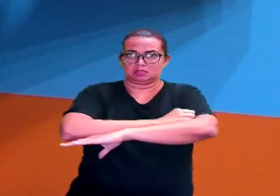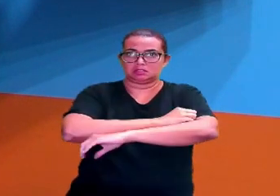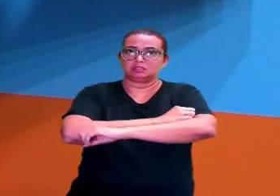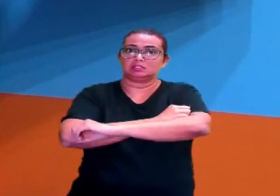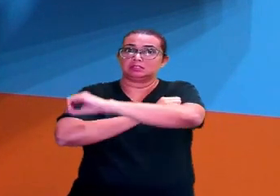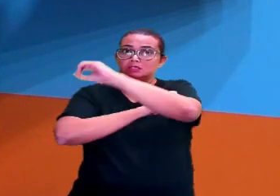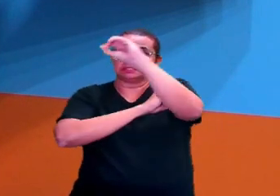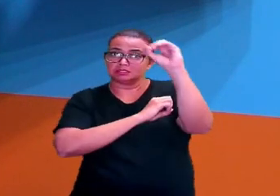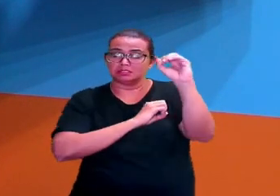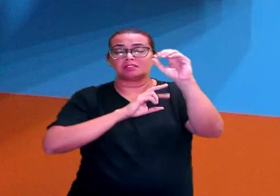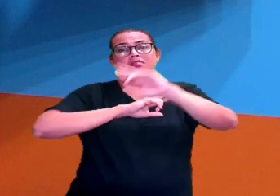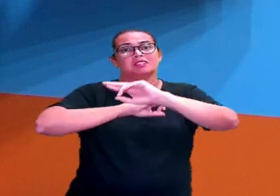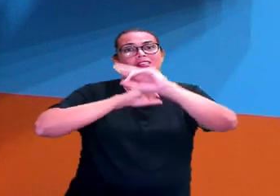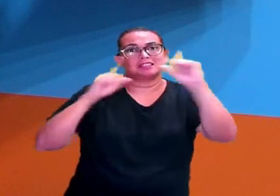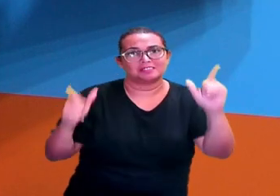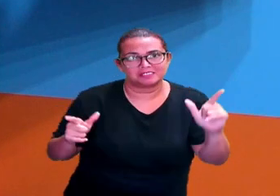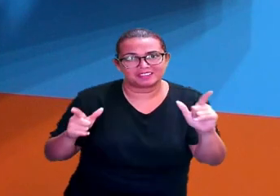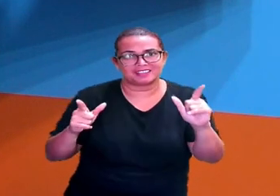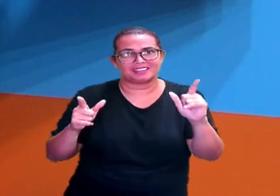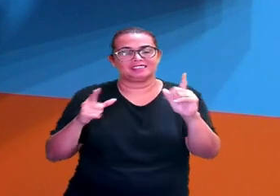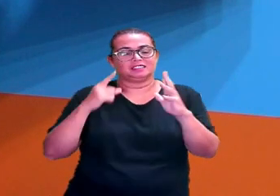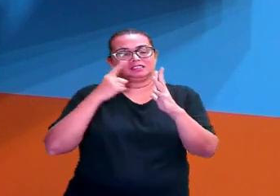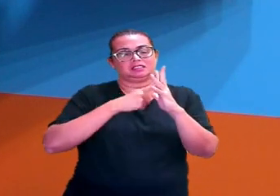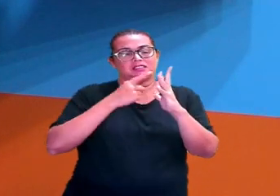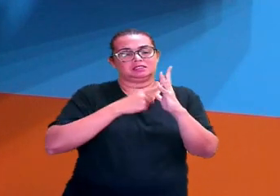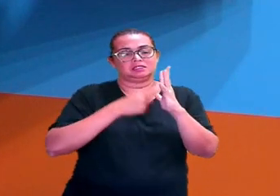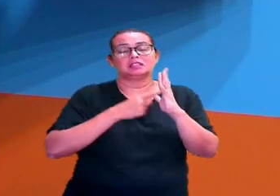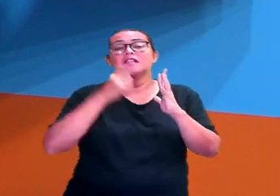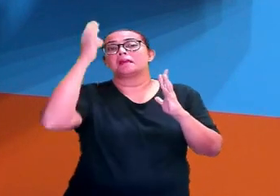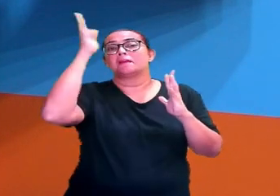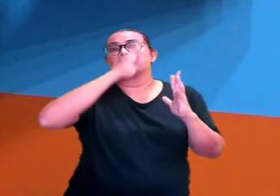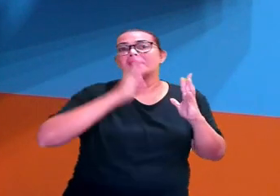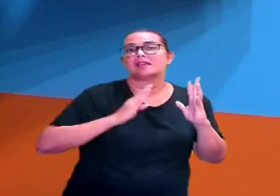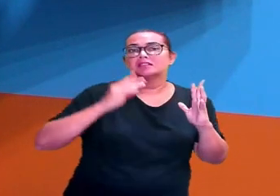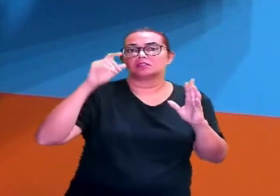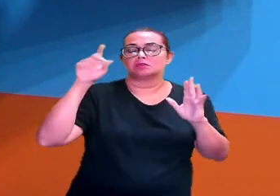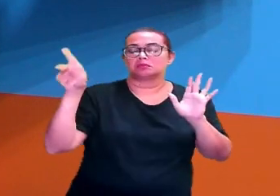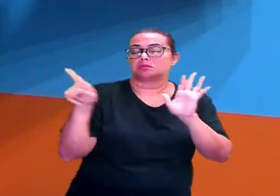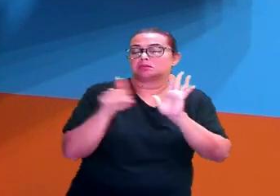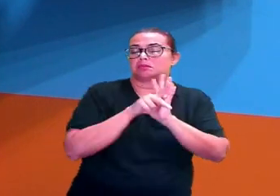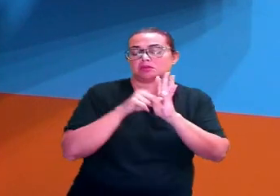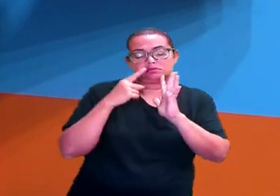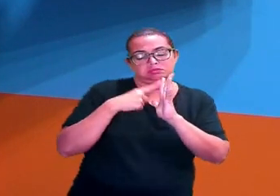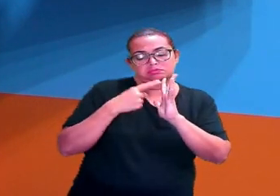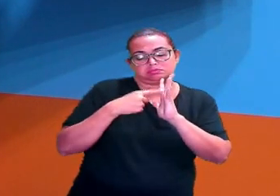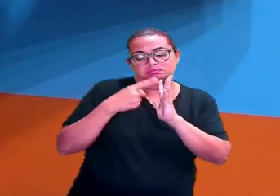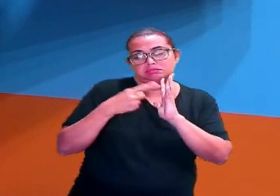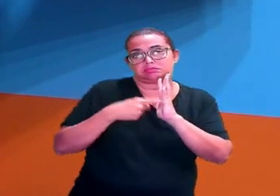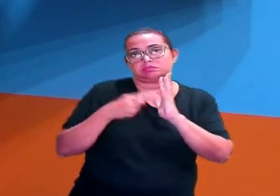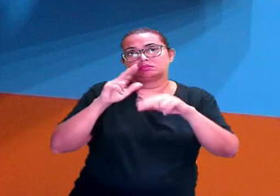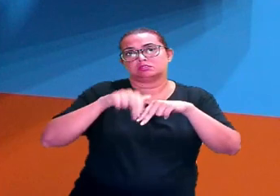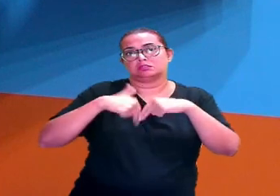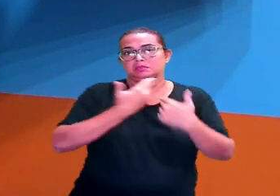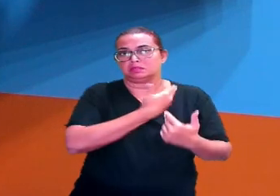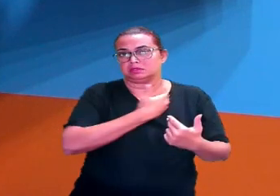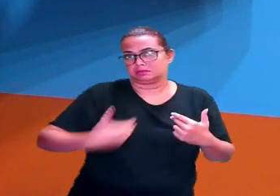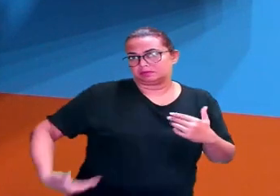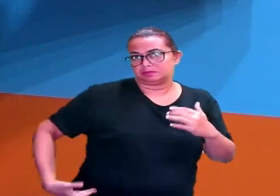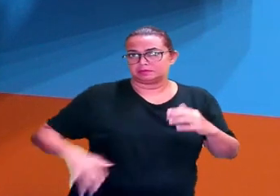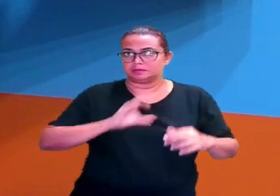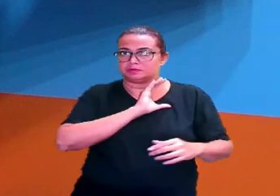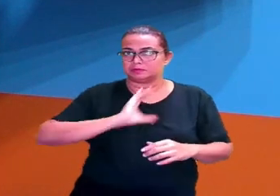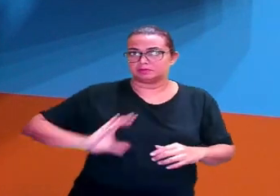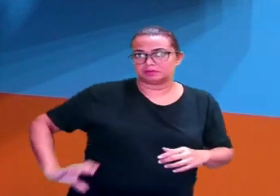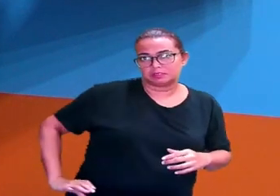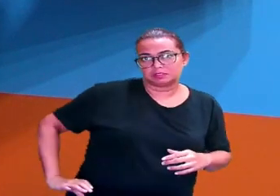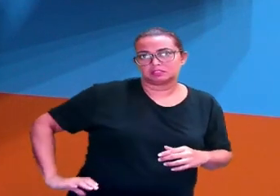do calendário cristão. A gente viu também que as religiões têm forte influência nesse calendário. Como, por exemplo, a gente viu o